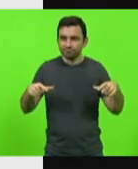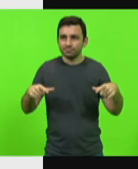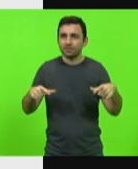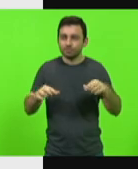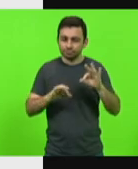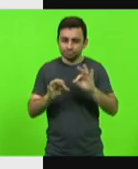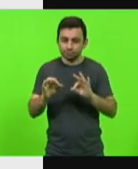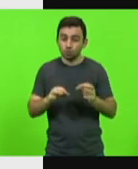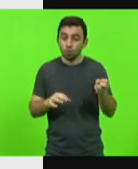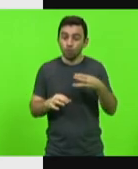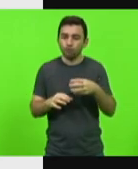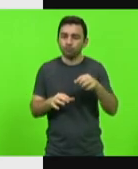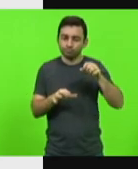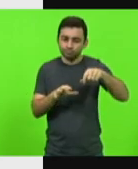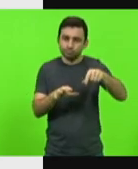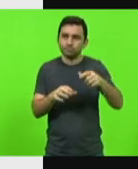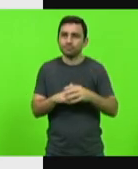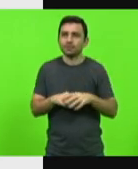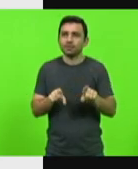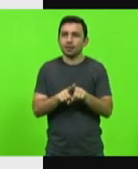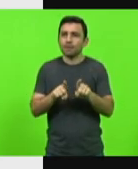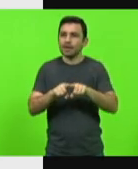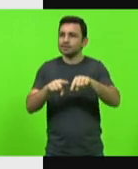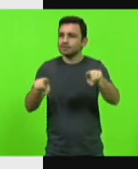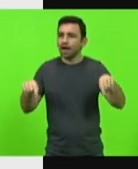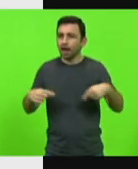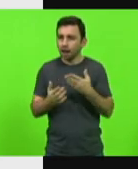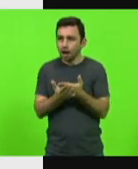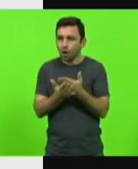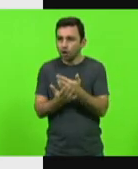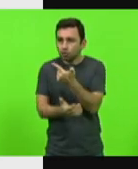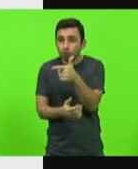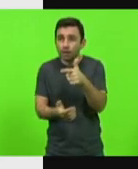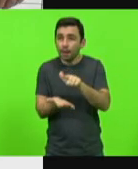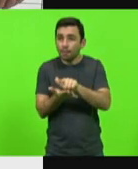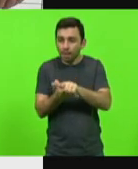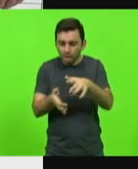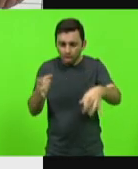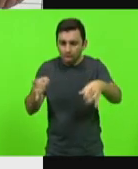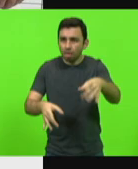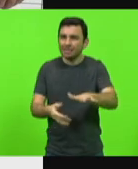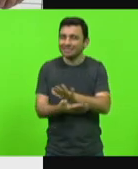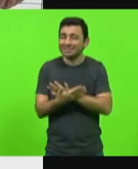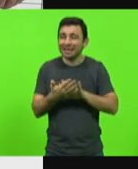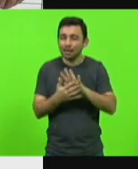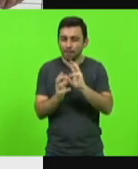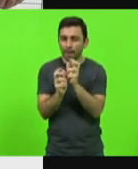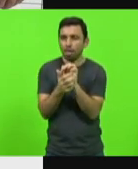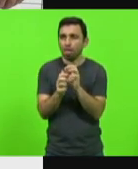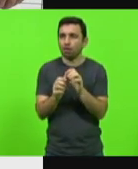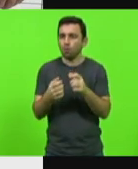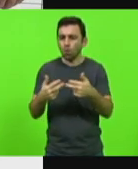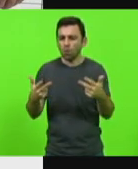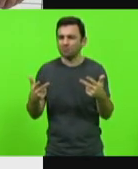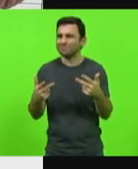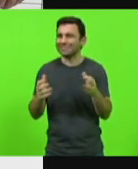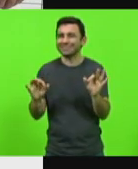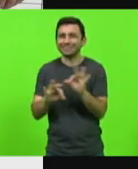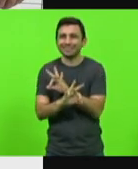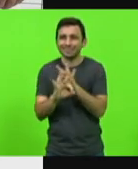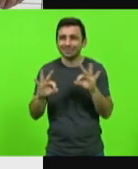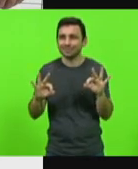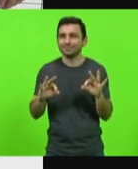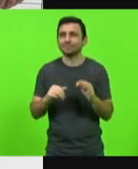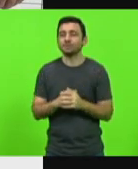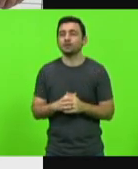E nas salas de aula, você não vê papel no chão, lixo amassado, o papel renovado. Os trabalhadores